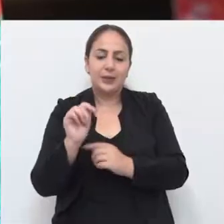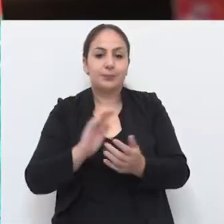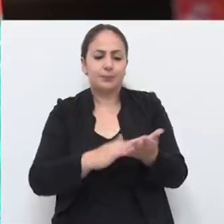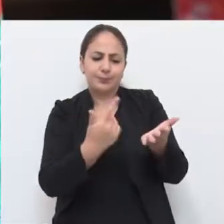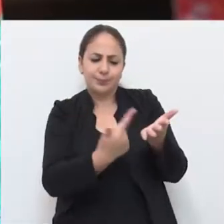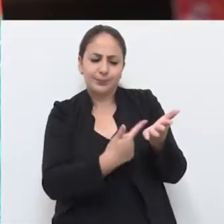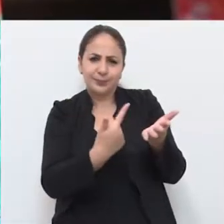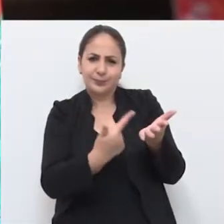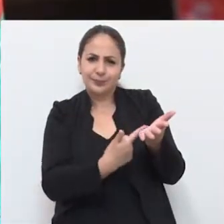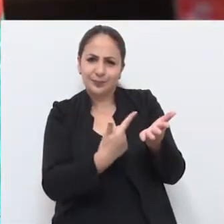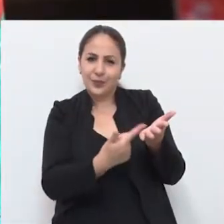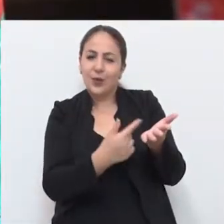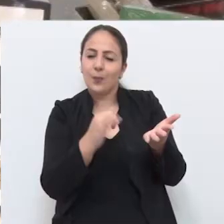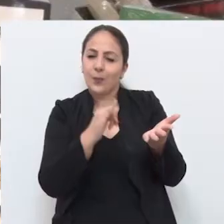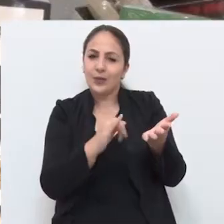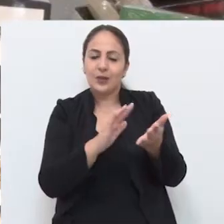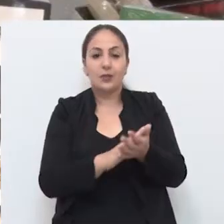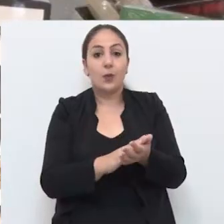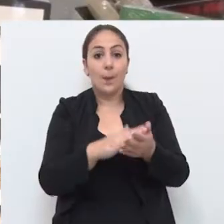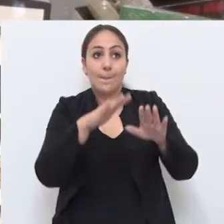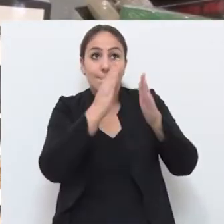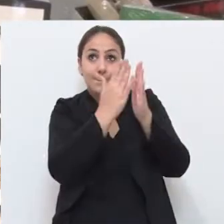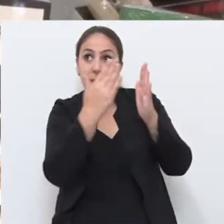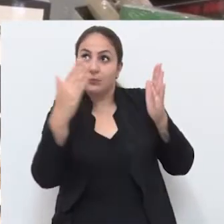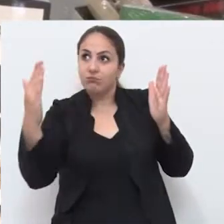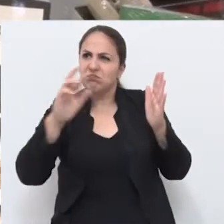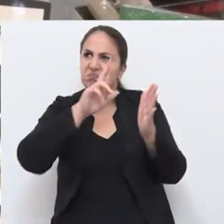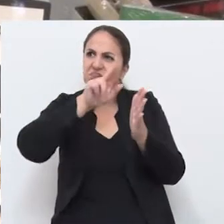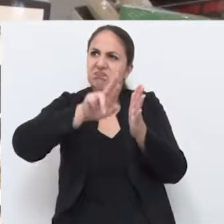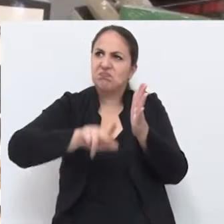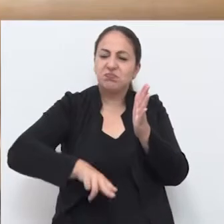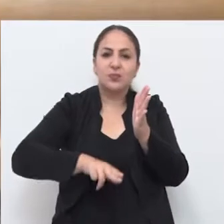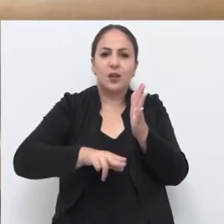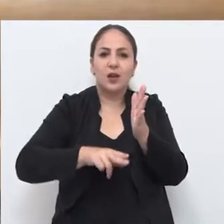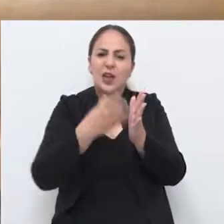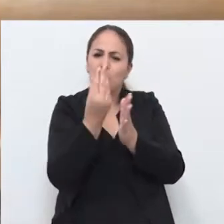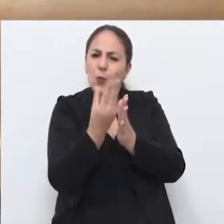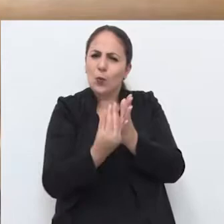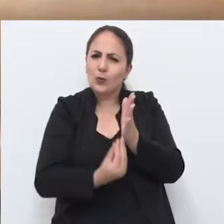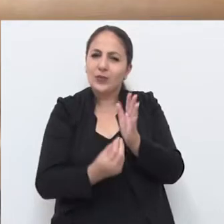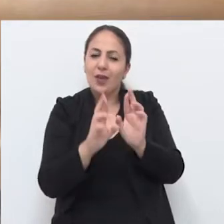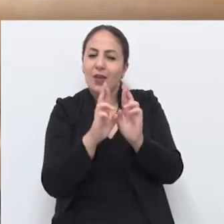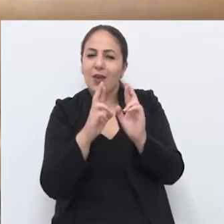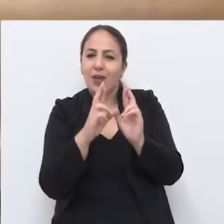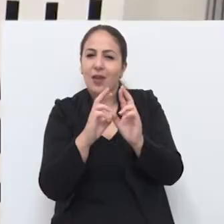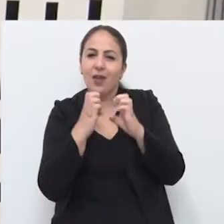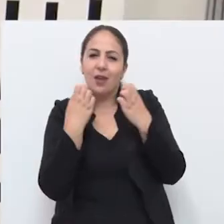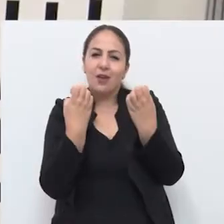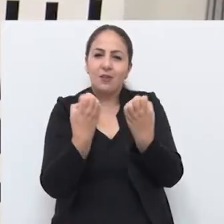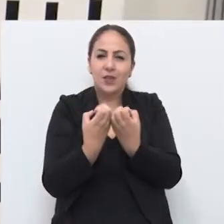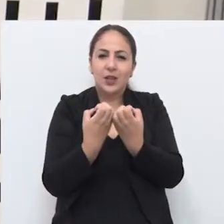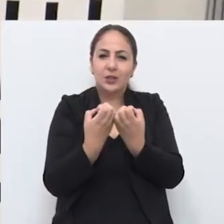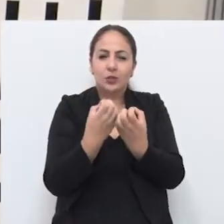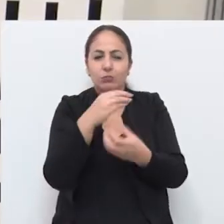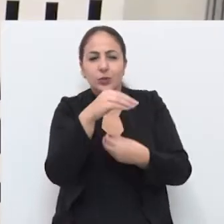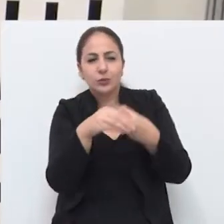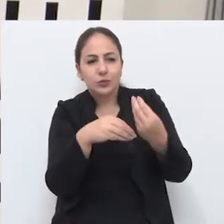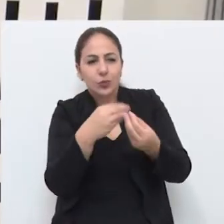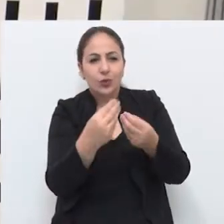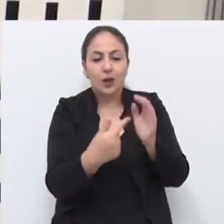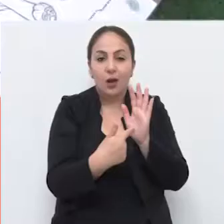Livros atraentes, prateleiras diversificadas e uma infinidade de eventos que mesclam